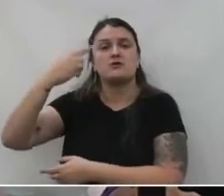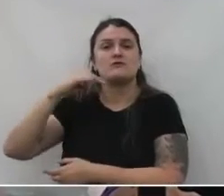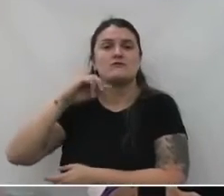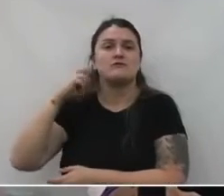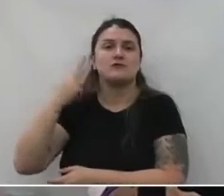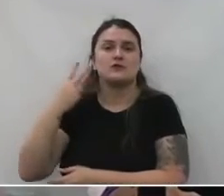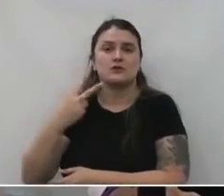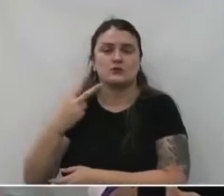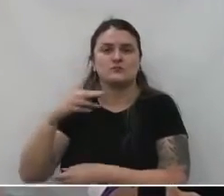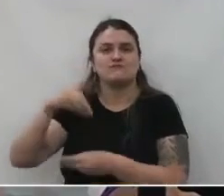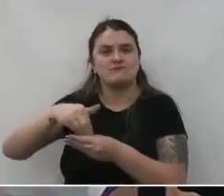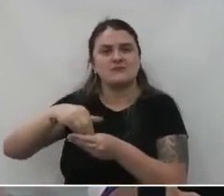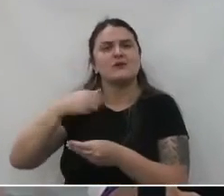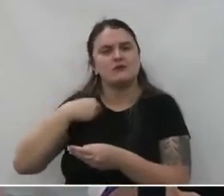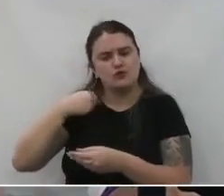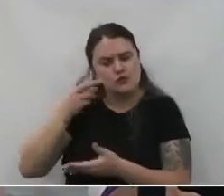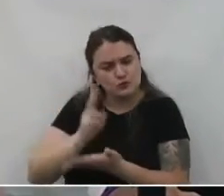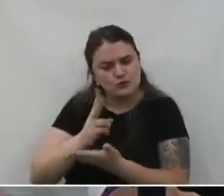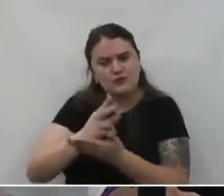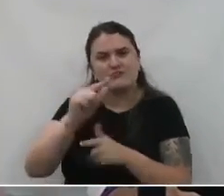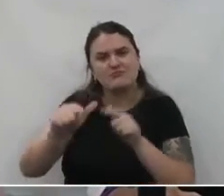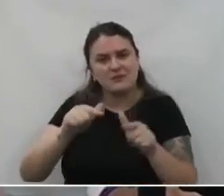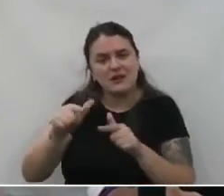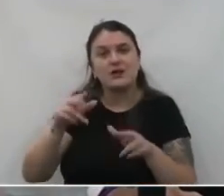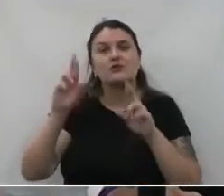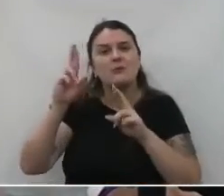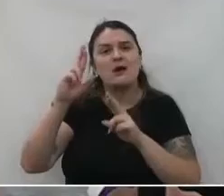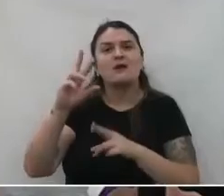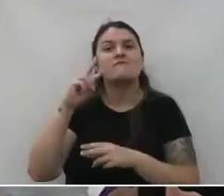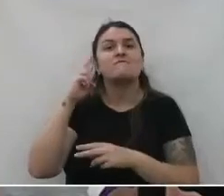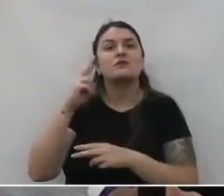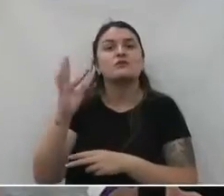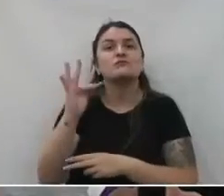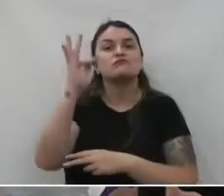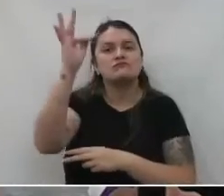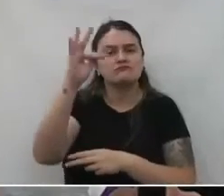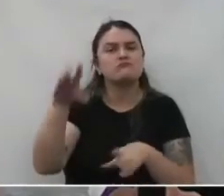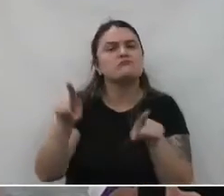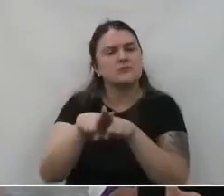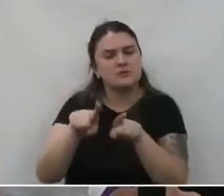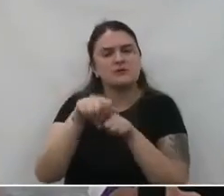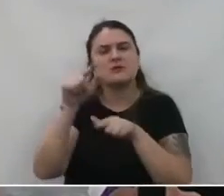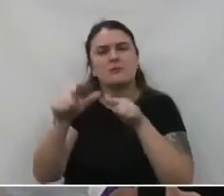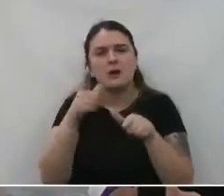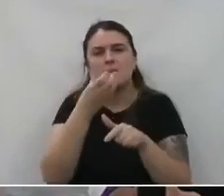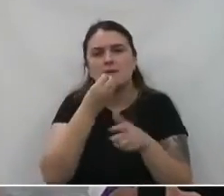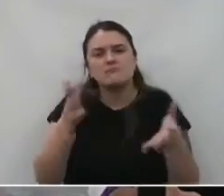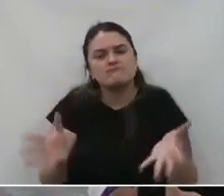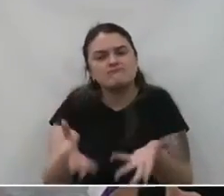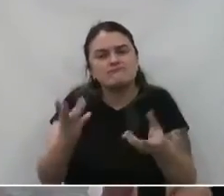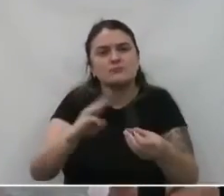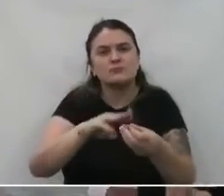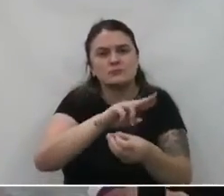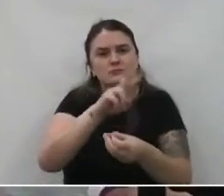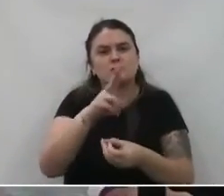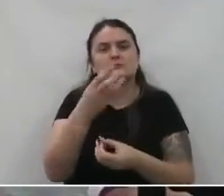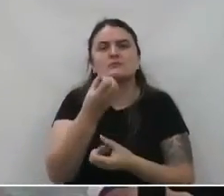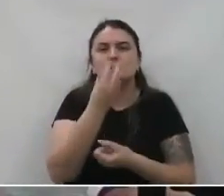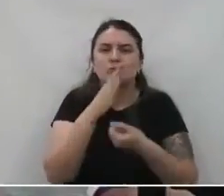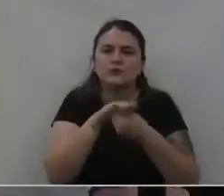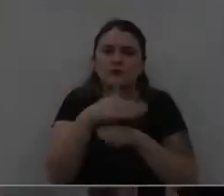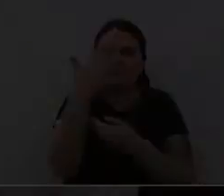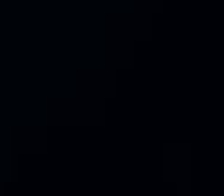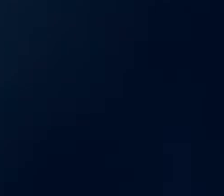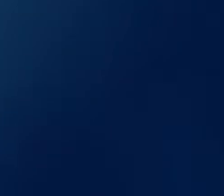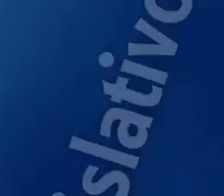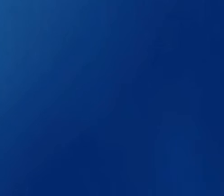agora bola para frente, vamos trabalhar aí e que os vereadores que assumem essa cadeira honrem e trabalhem bem para a União da Vitória ir para frente. Uma boa noite e